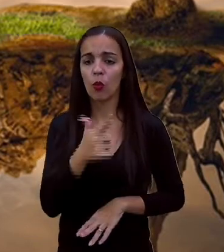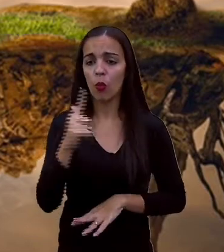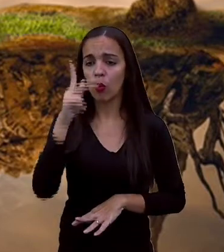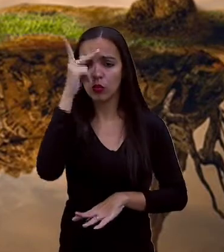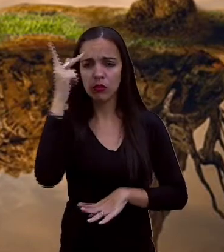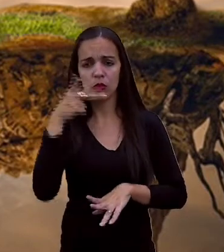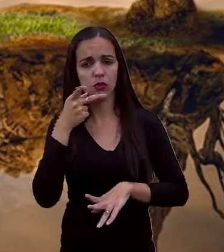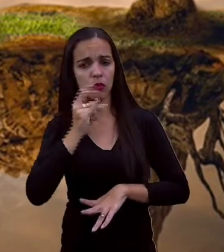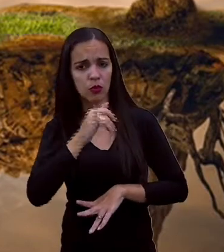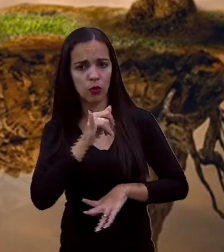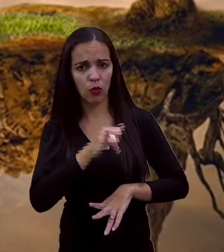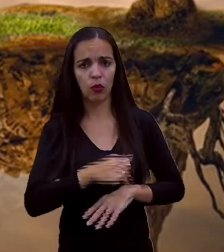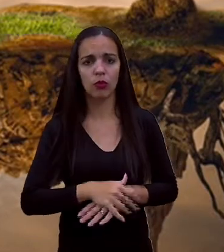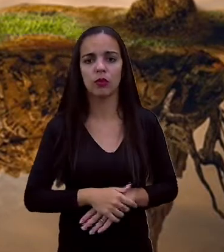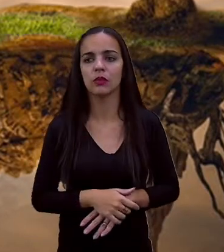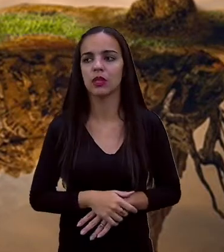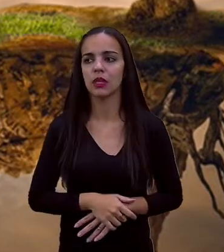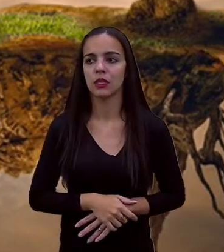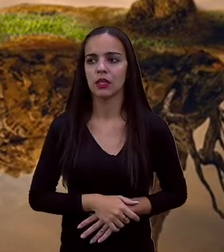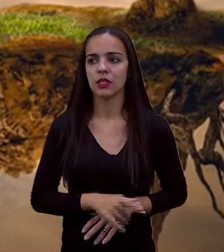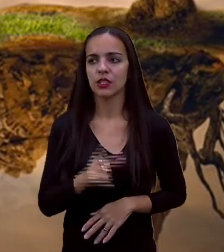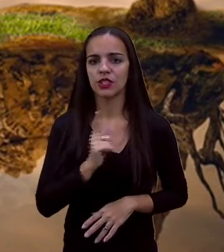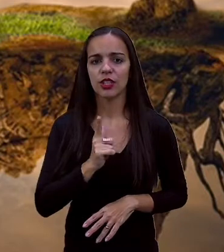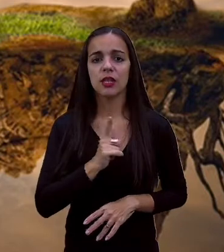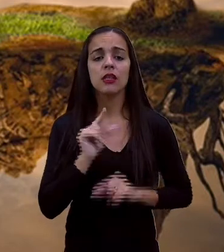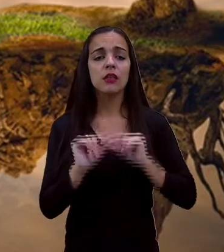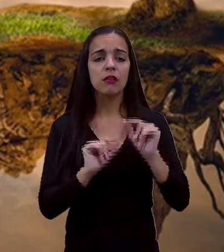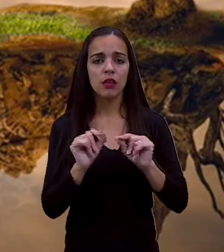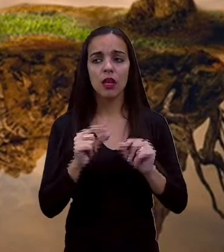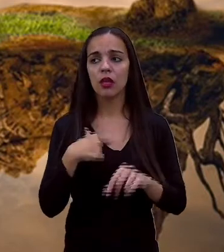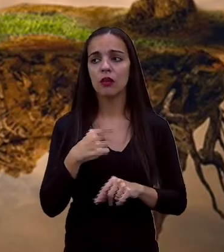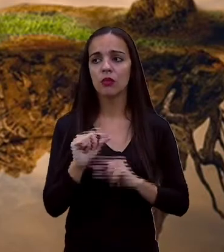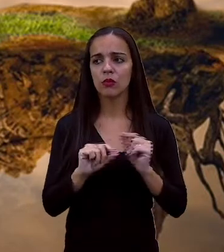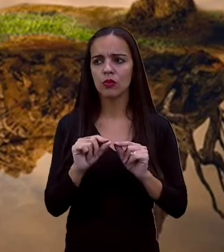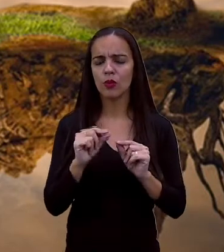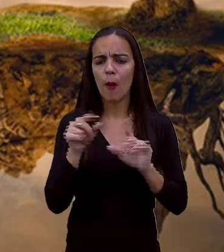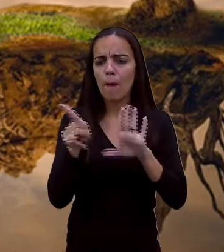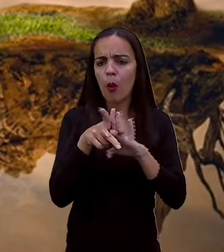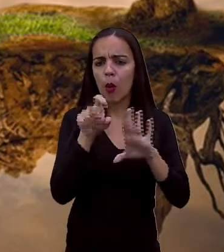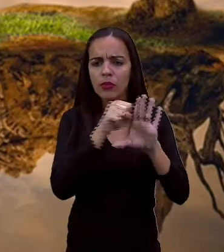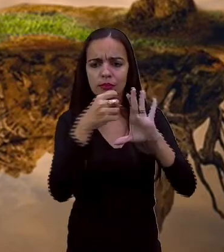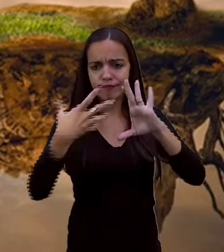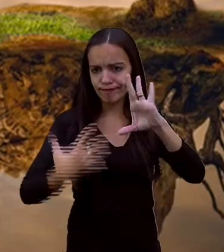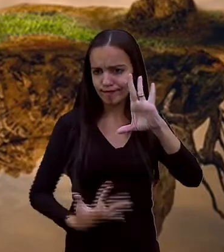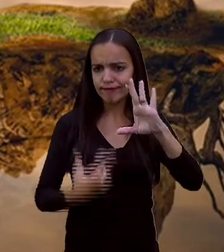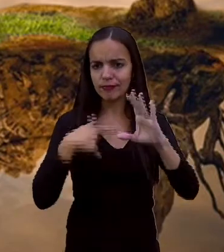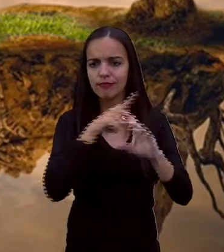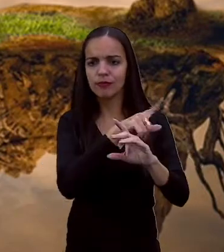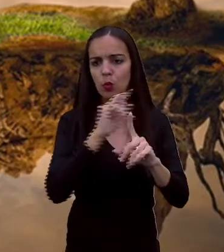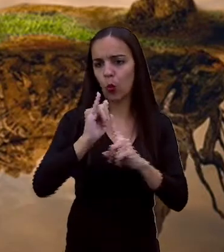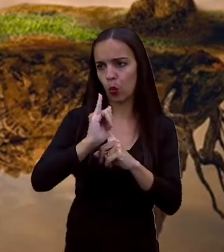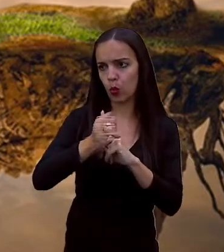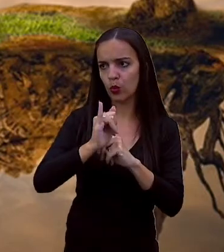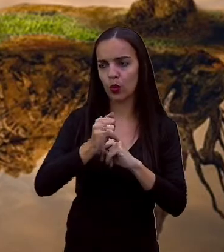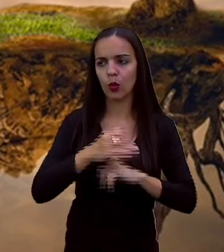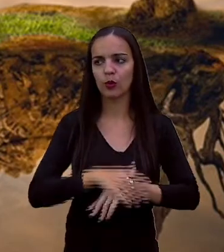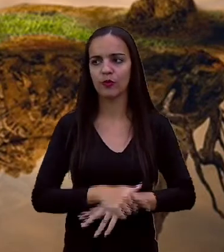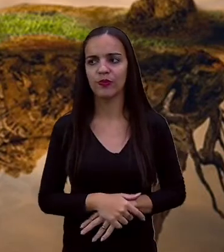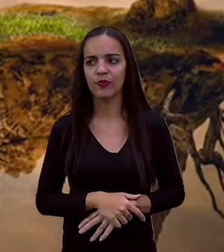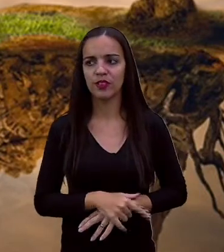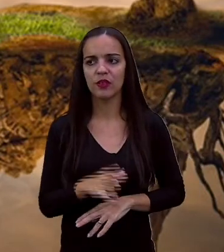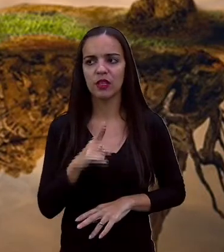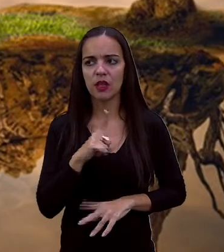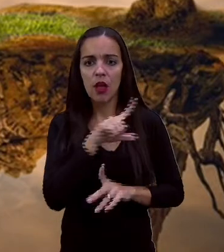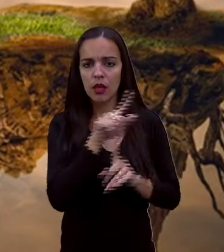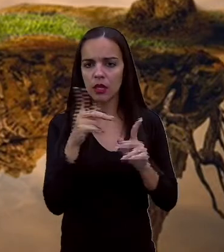estudamos aqui as características dos contos nas primeiras aulas. Então o tipo